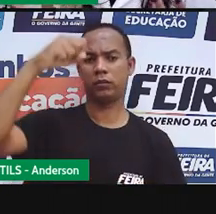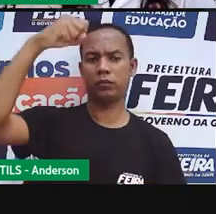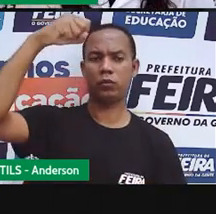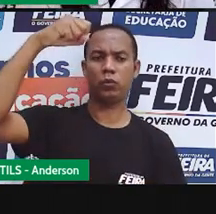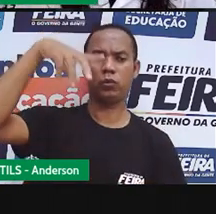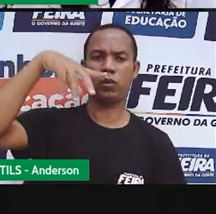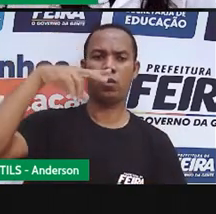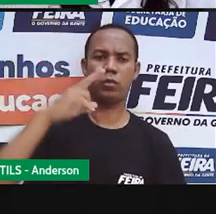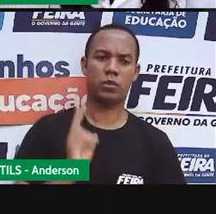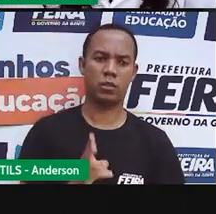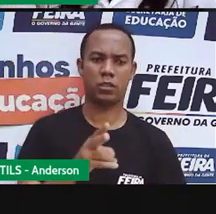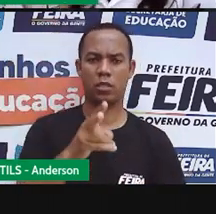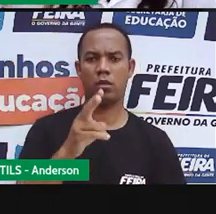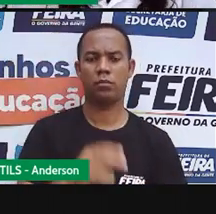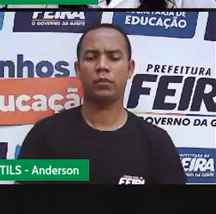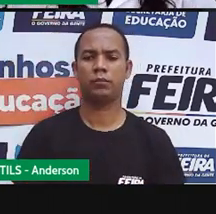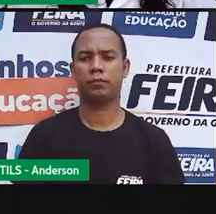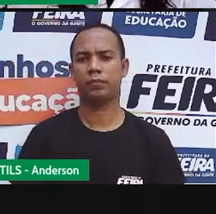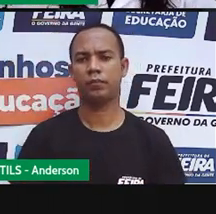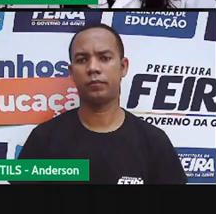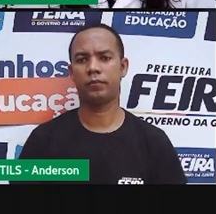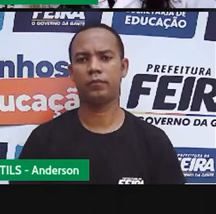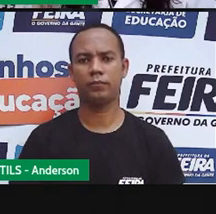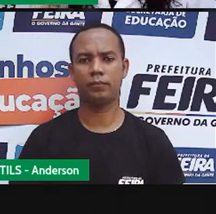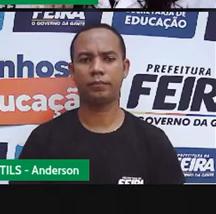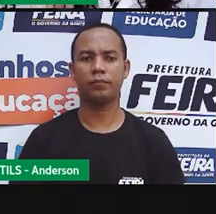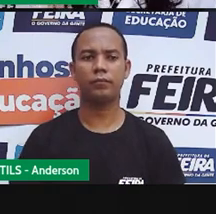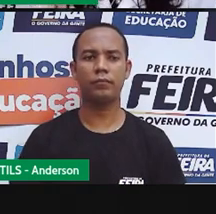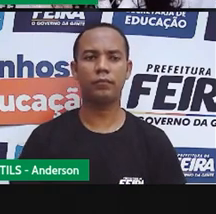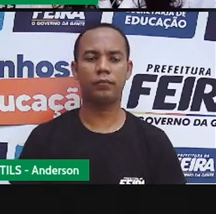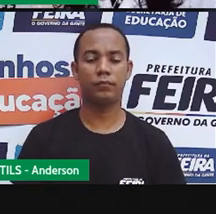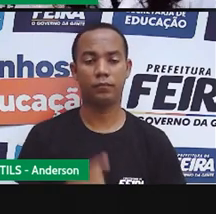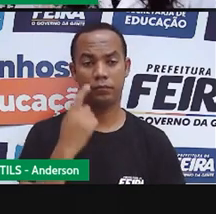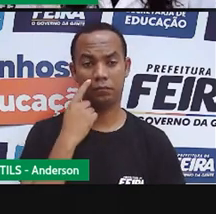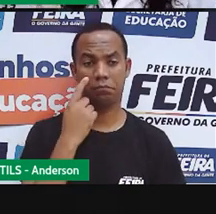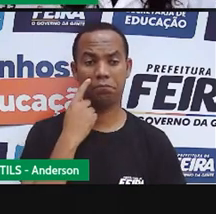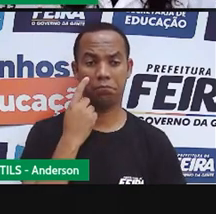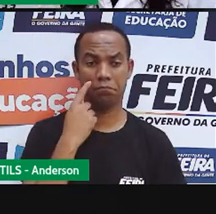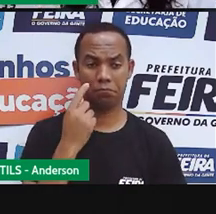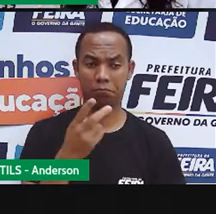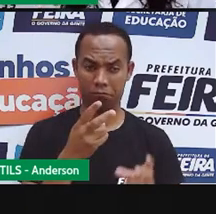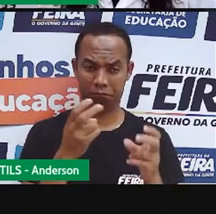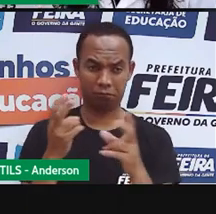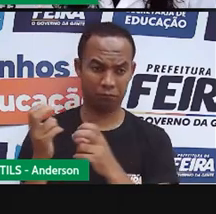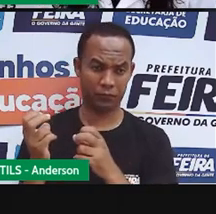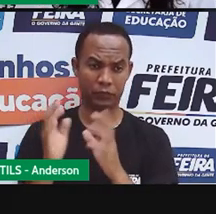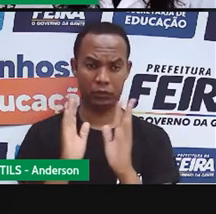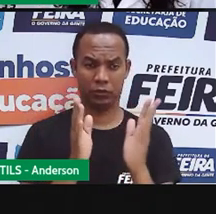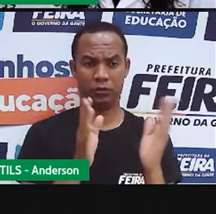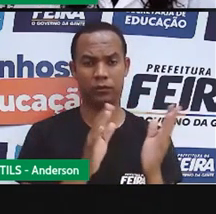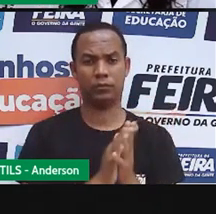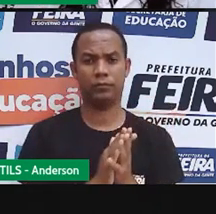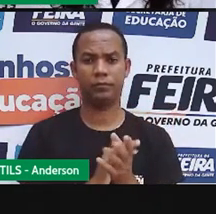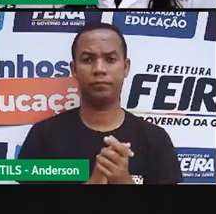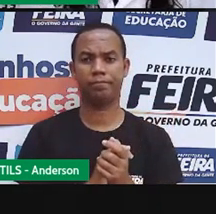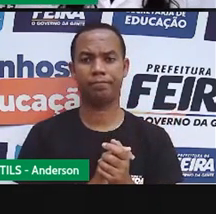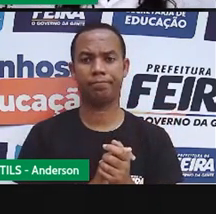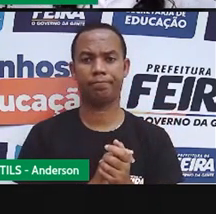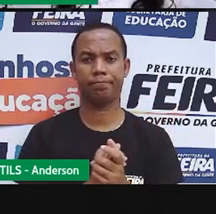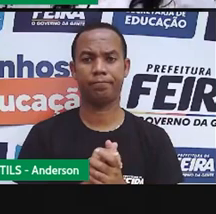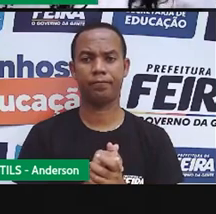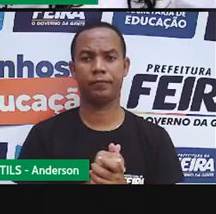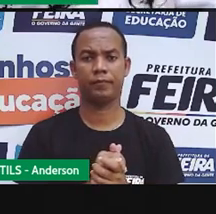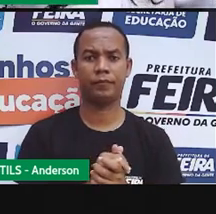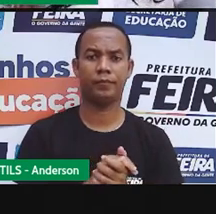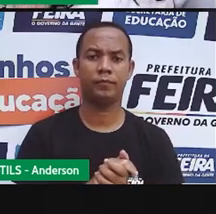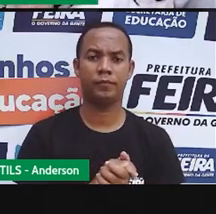com o corpo mais forte. Nós temos ouvido bastante falar sobre ela. E olha só.